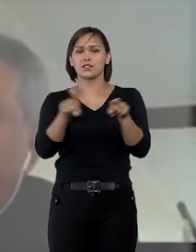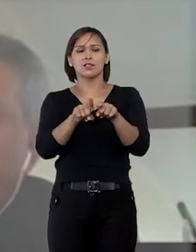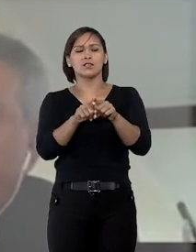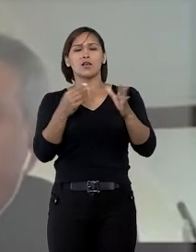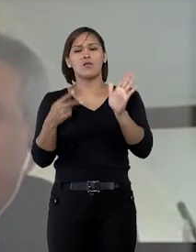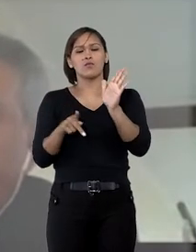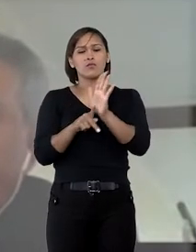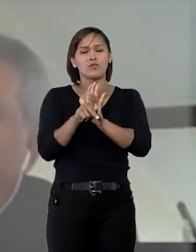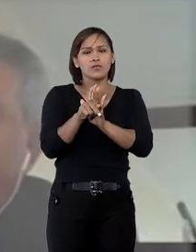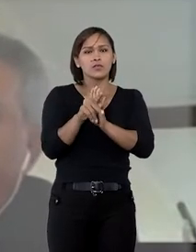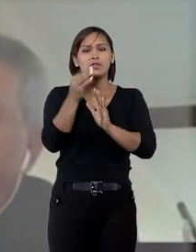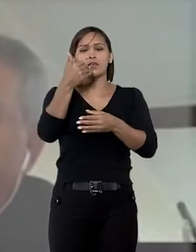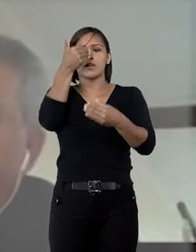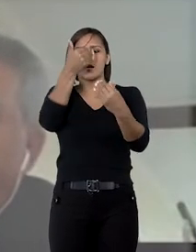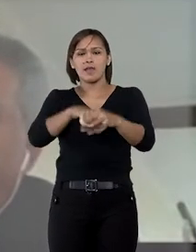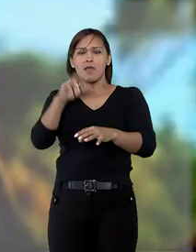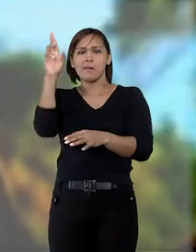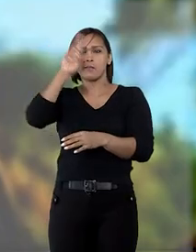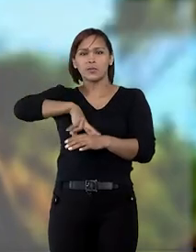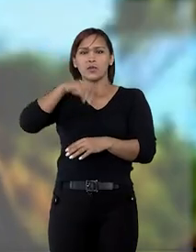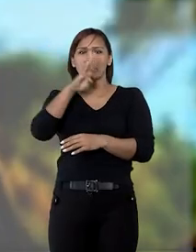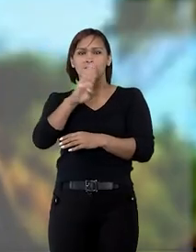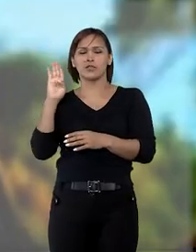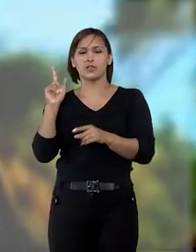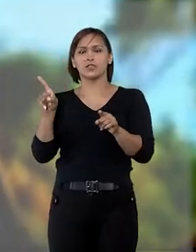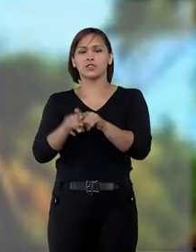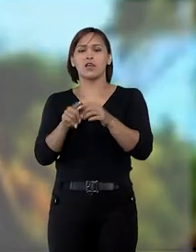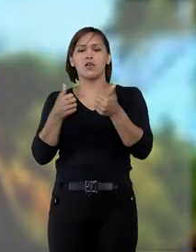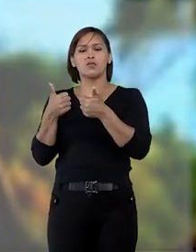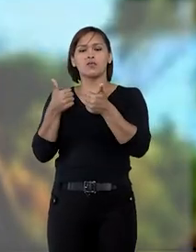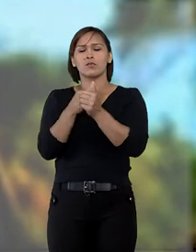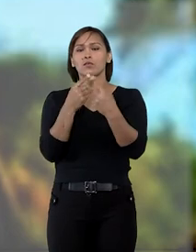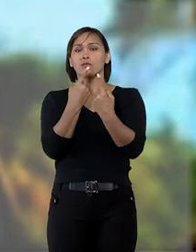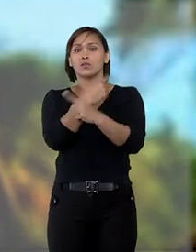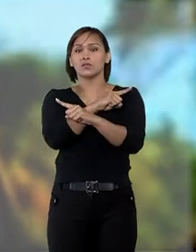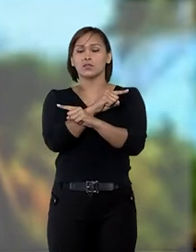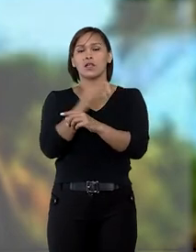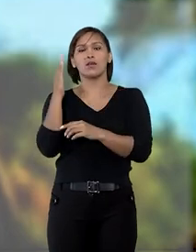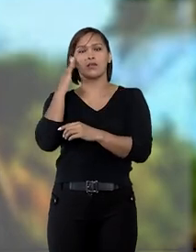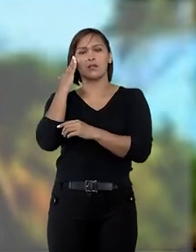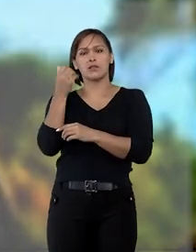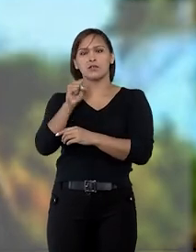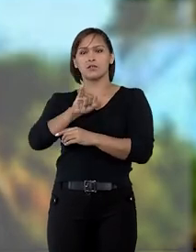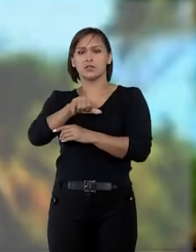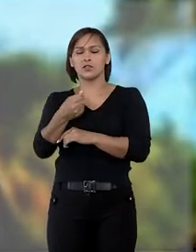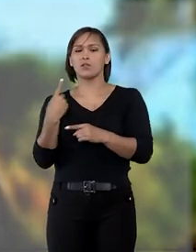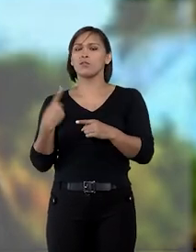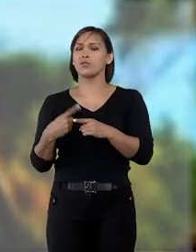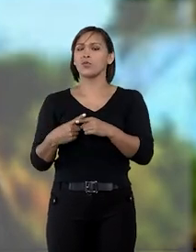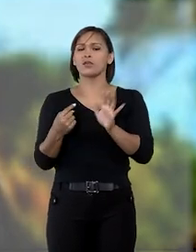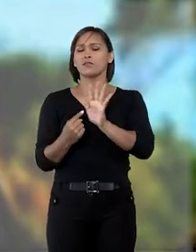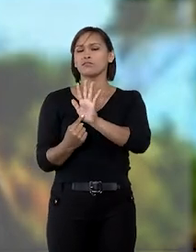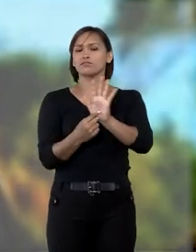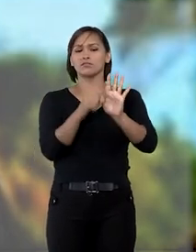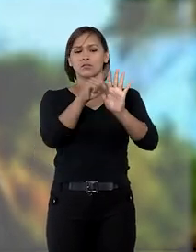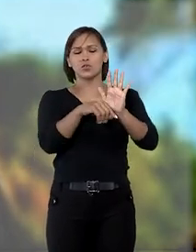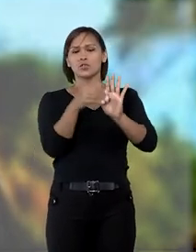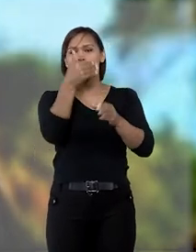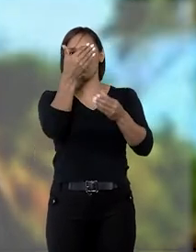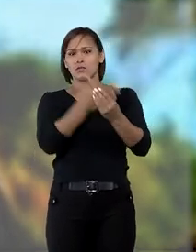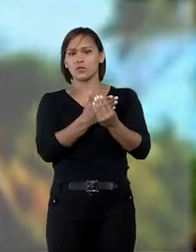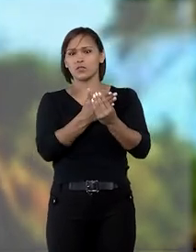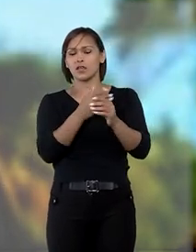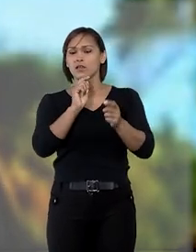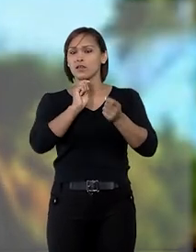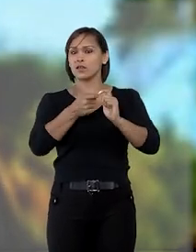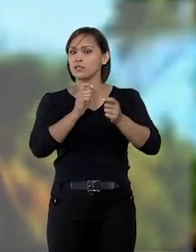judicial do ato que reprovou o candidato, trilhou orientação contrária ao entendimento do STJ, porque ficou demonstrado, no caso,